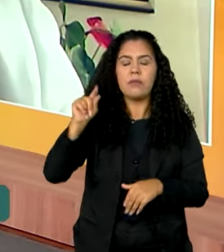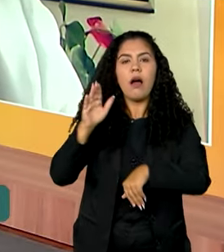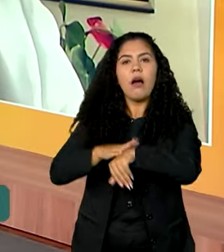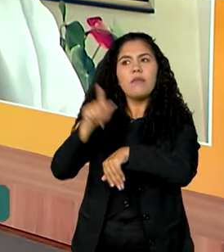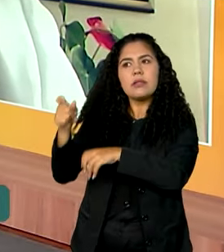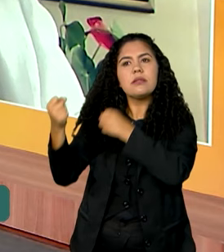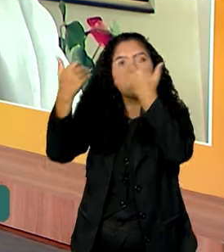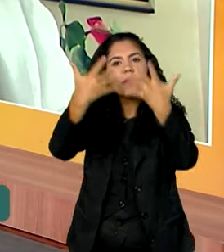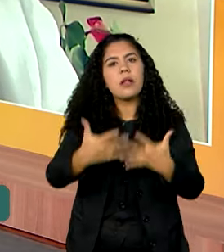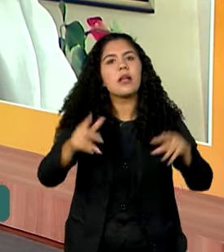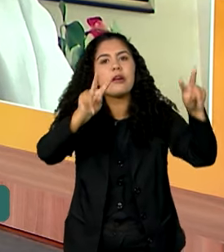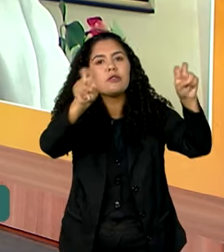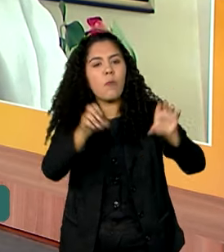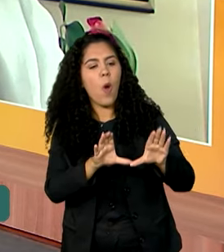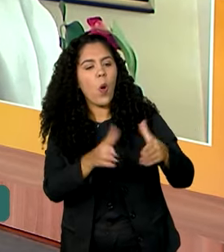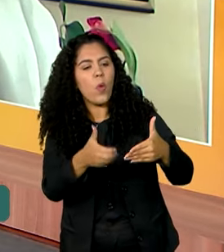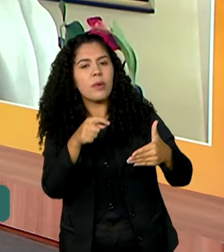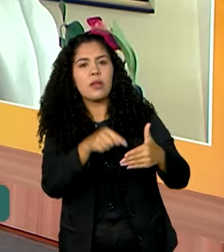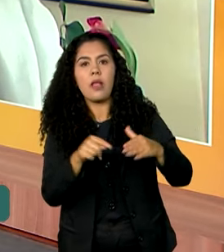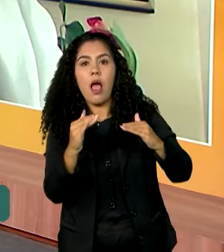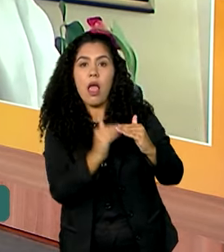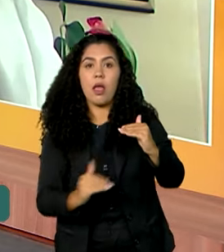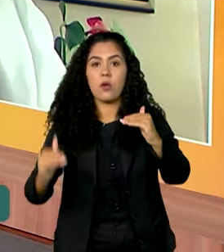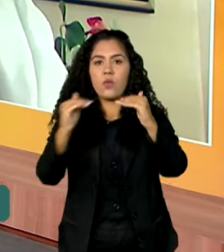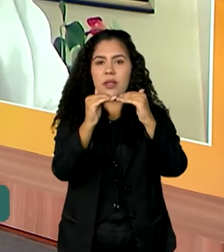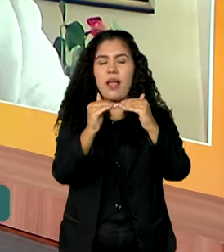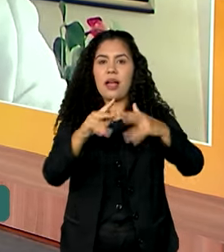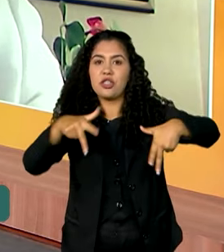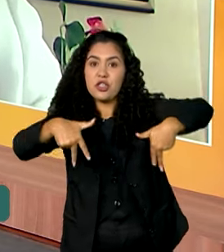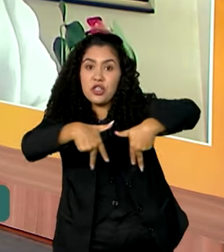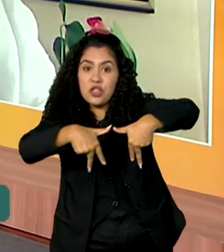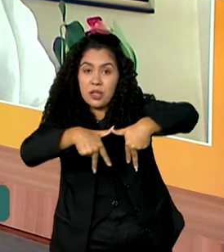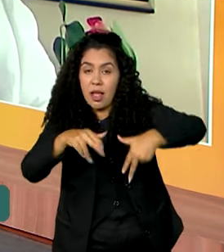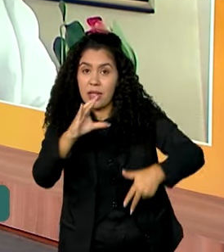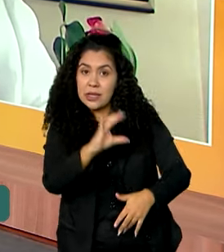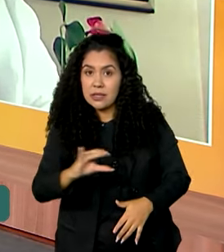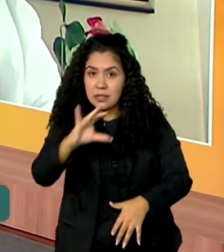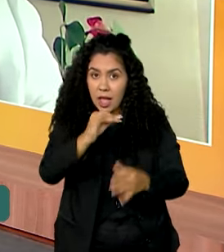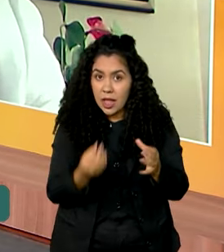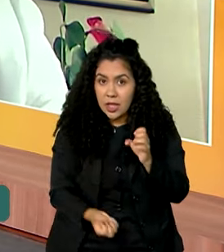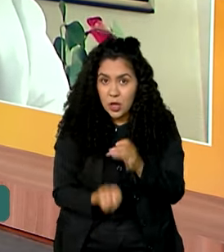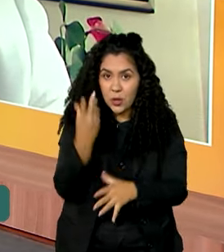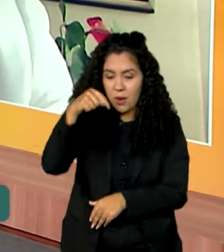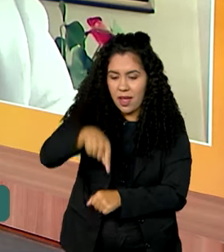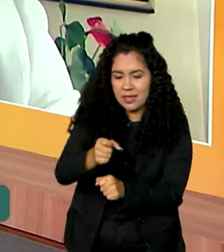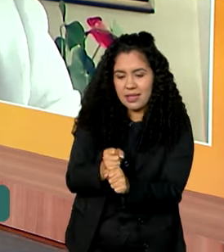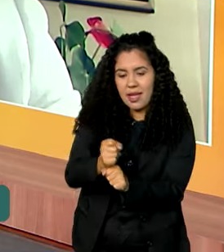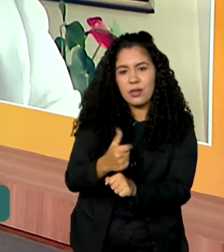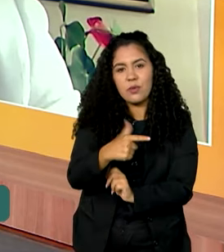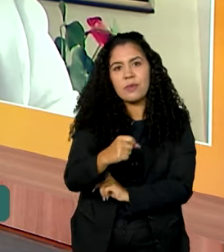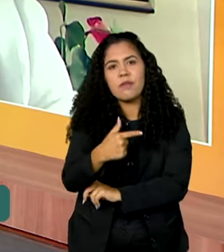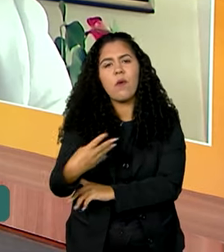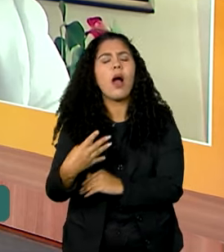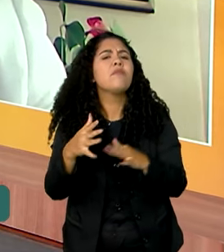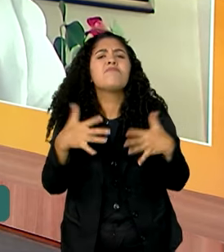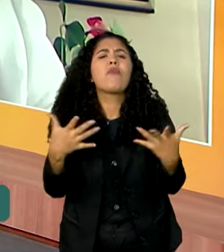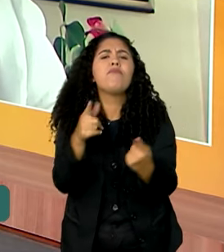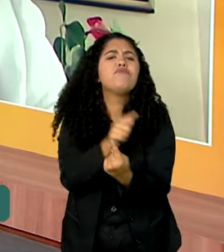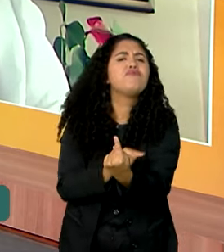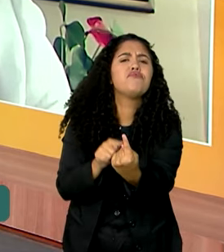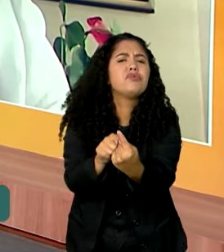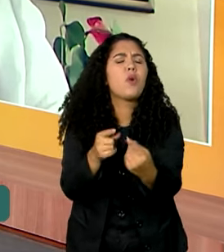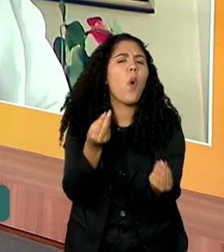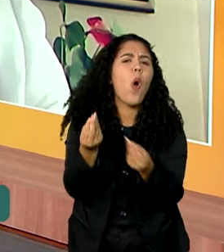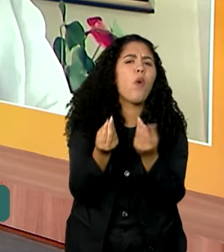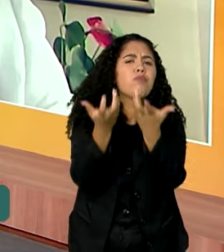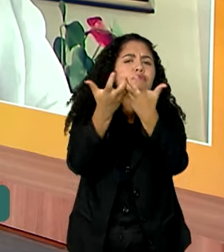sobre esse Comitê de Equidade de Gênero na Ciência que foi criado este ano. Qual é o objetivo? Como que